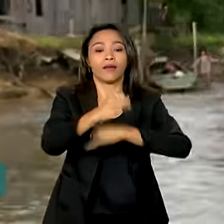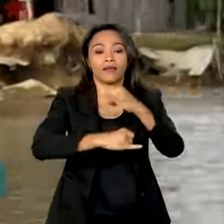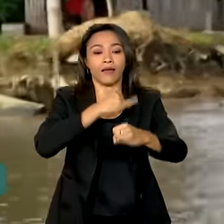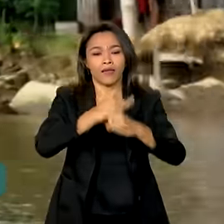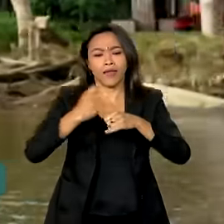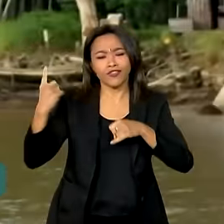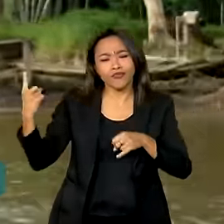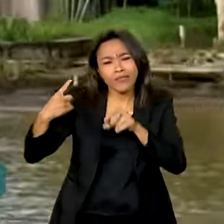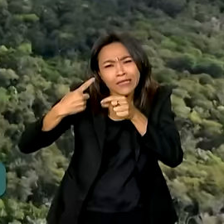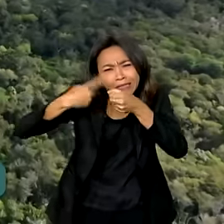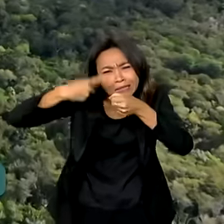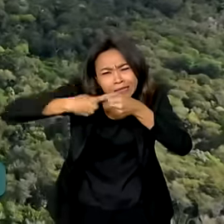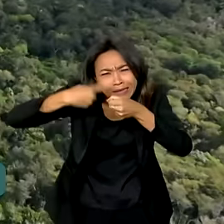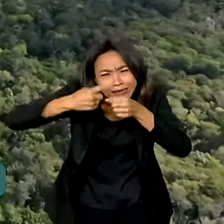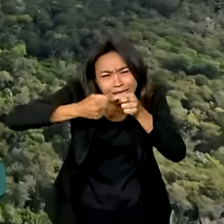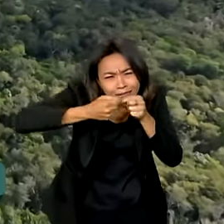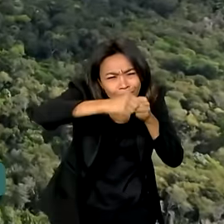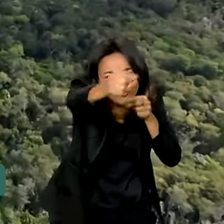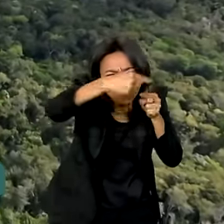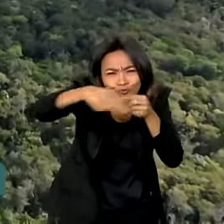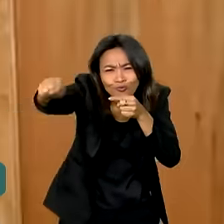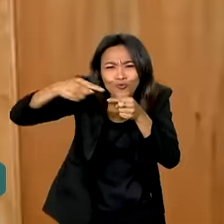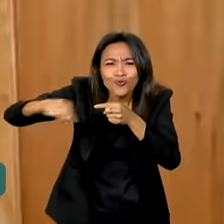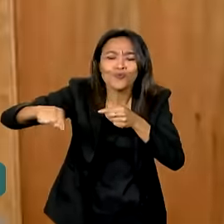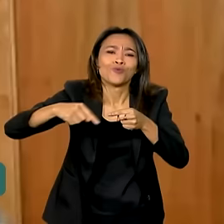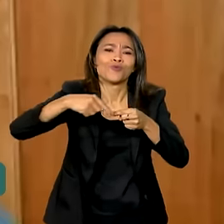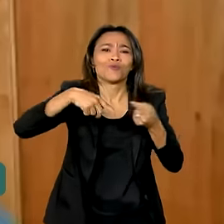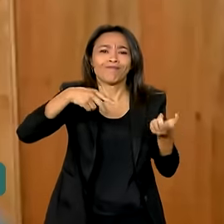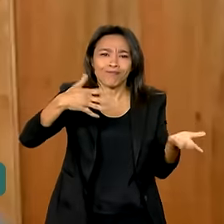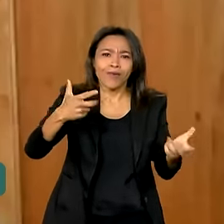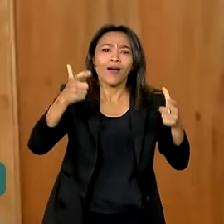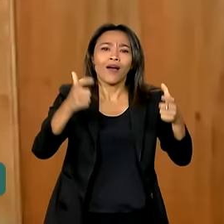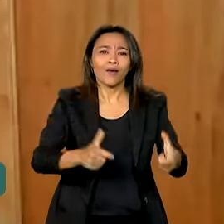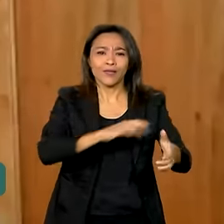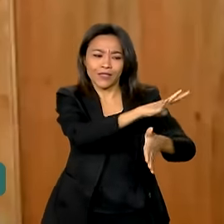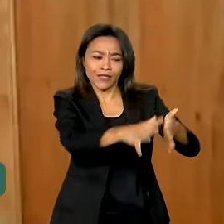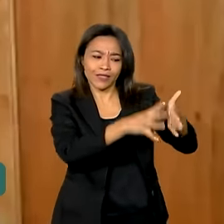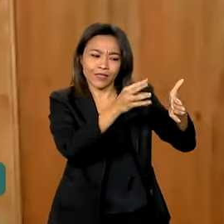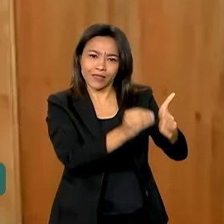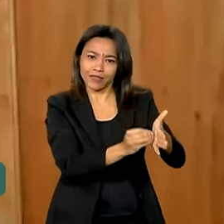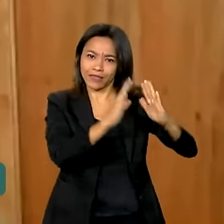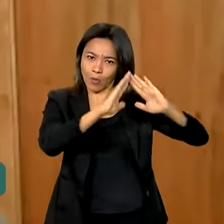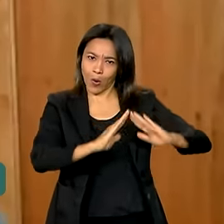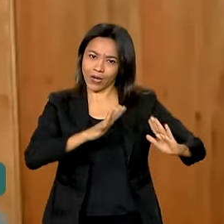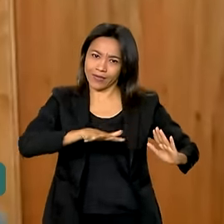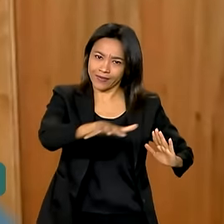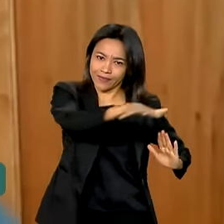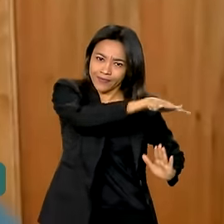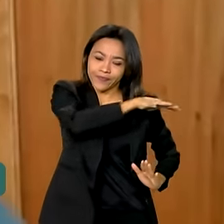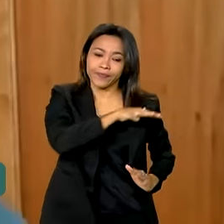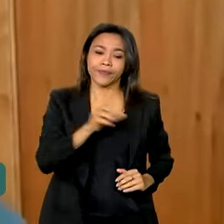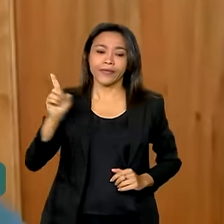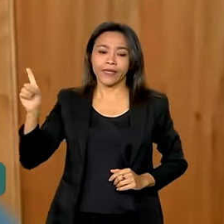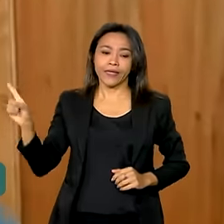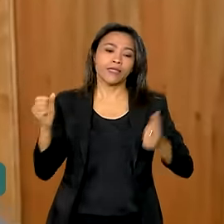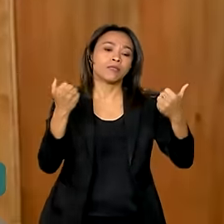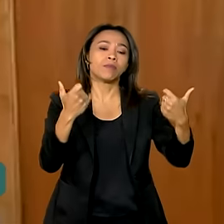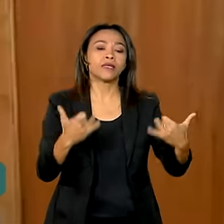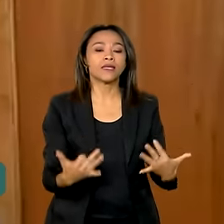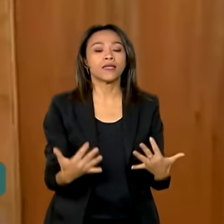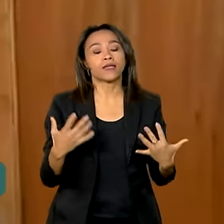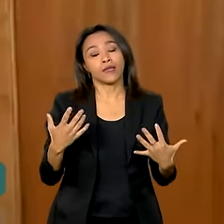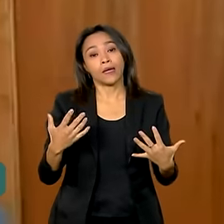pequenas cidades na floresta amazônica. Ainda que permaneça uma diferença entre o uso da internet entre a população